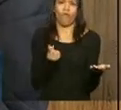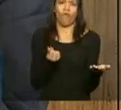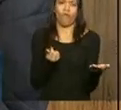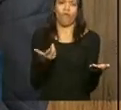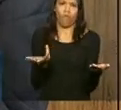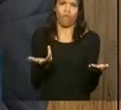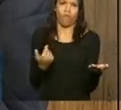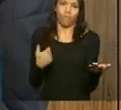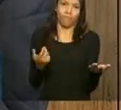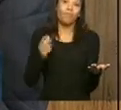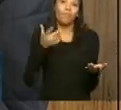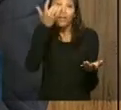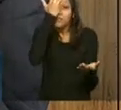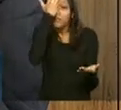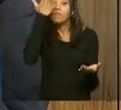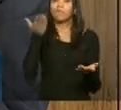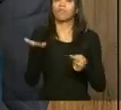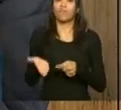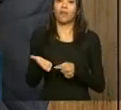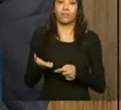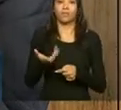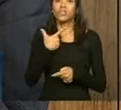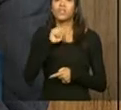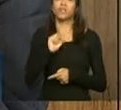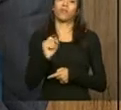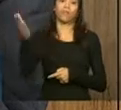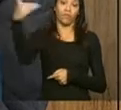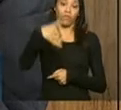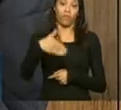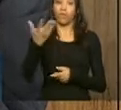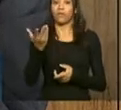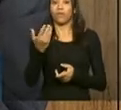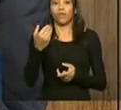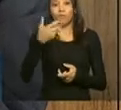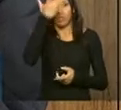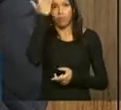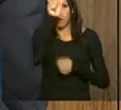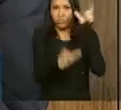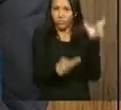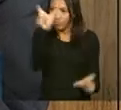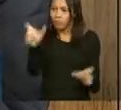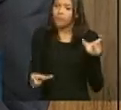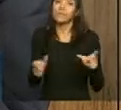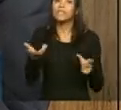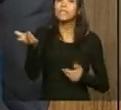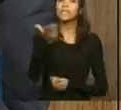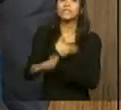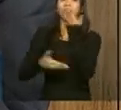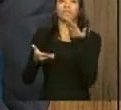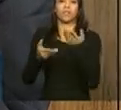facilitando, portanto, a vida desses migrantes e a transferência desse recurso.